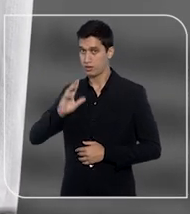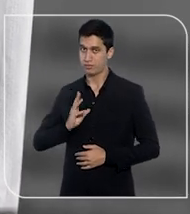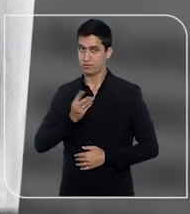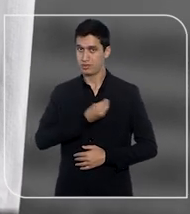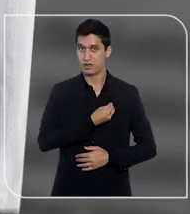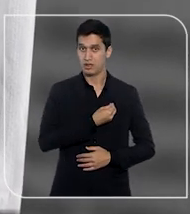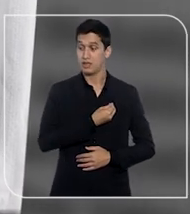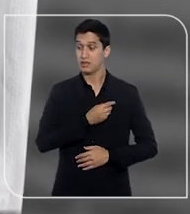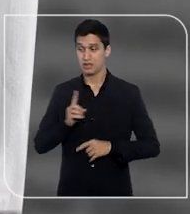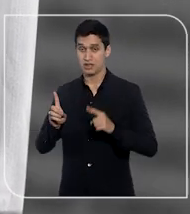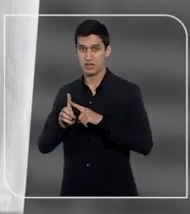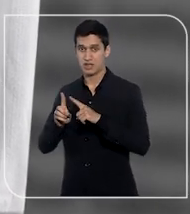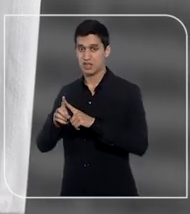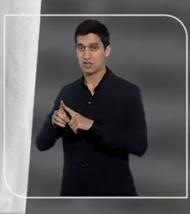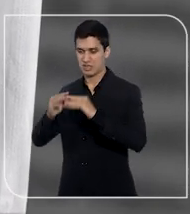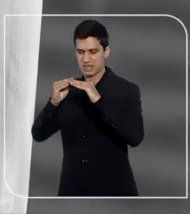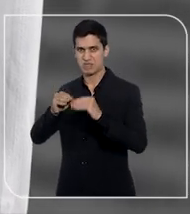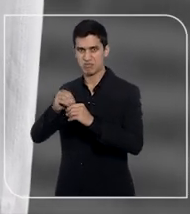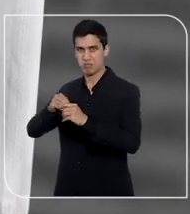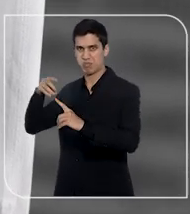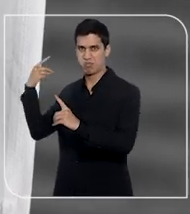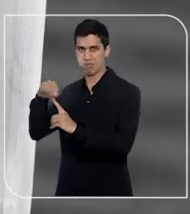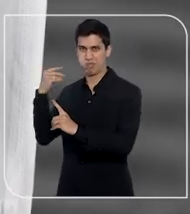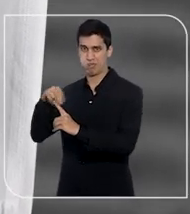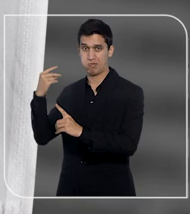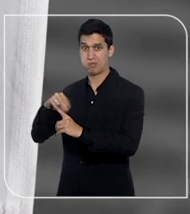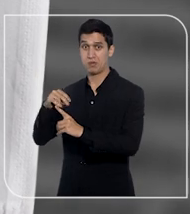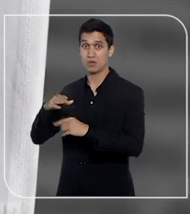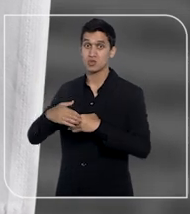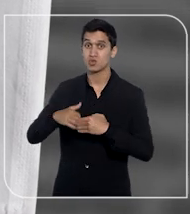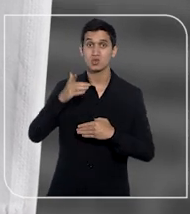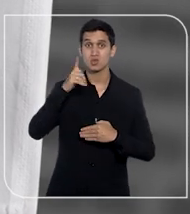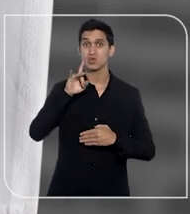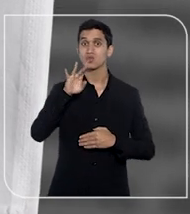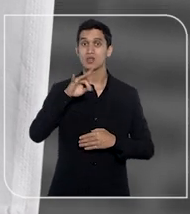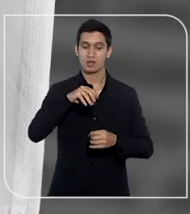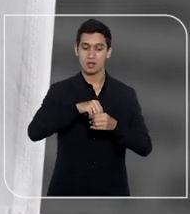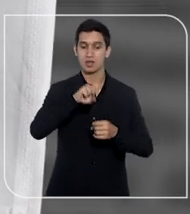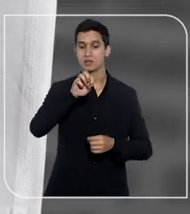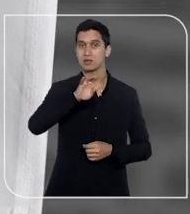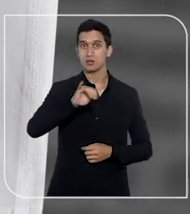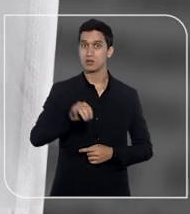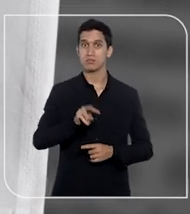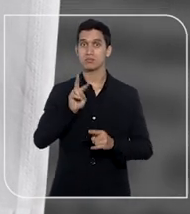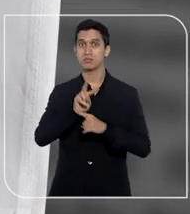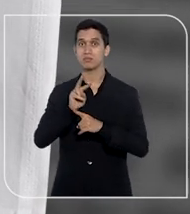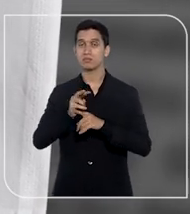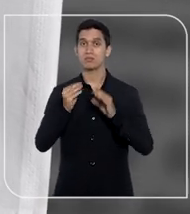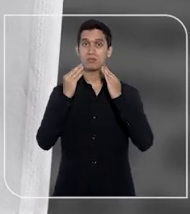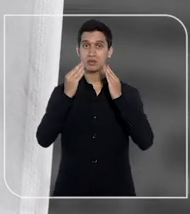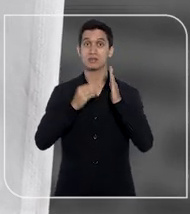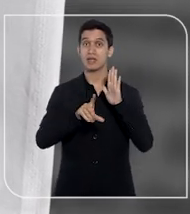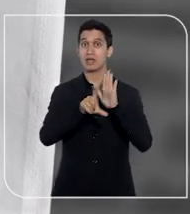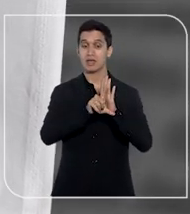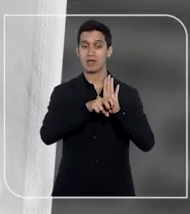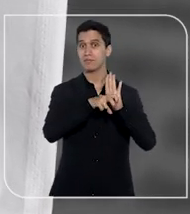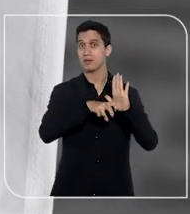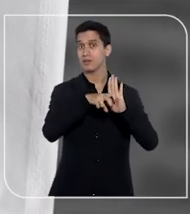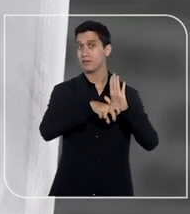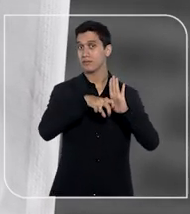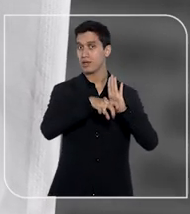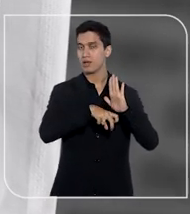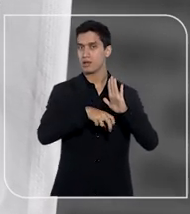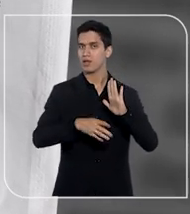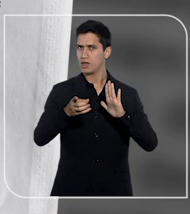trans que sofreu violência doméstica e foi conseguir somente no STJ a proteção prevista na Lei Maria da Penha.